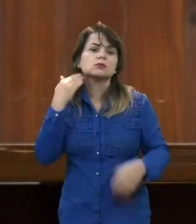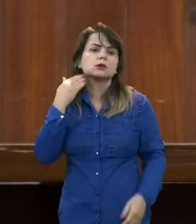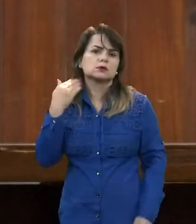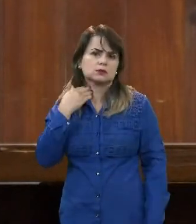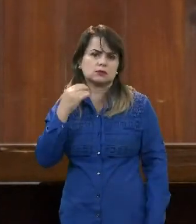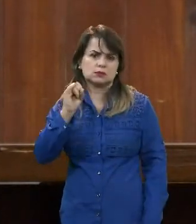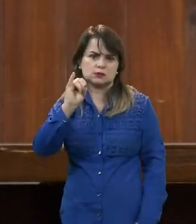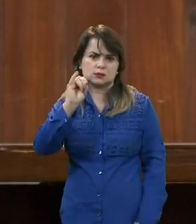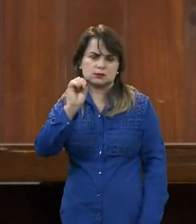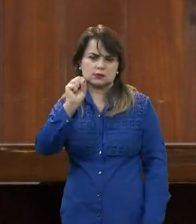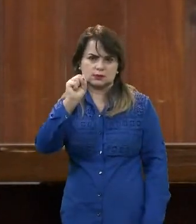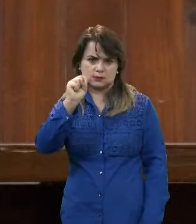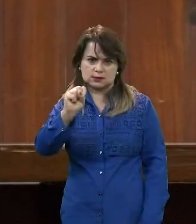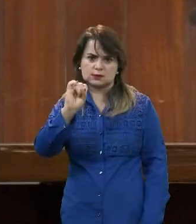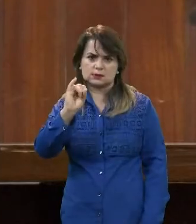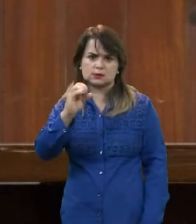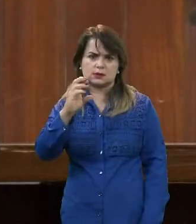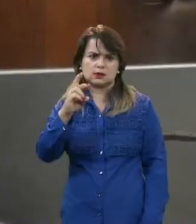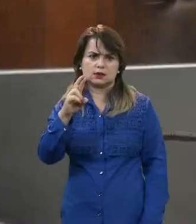de existência.